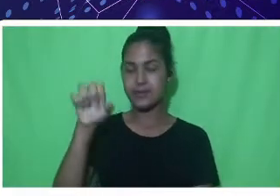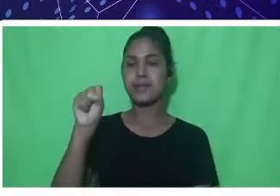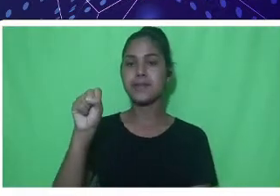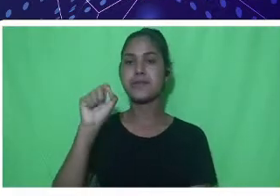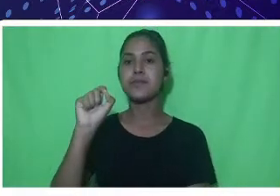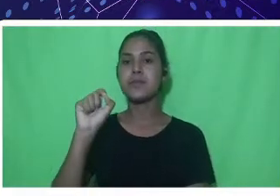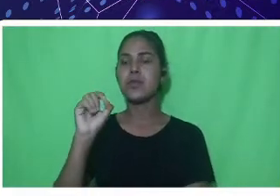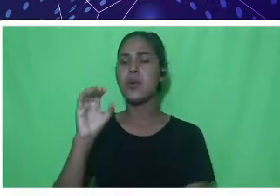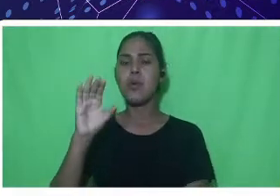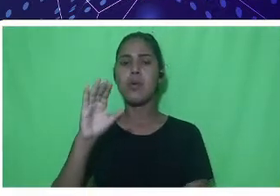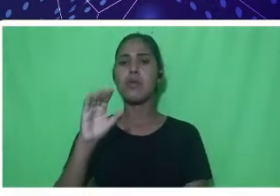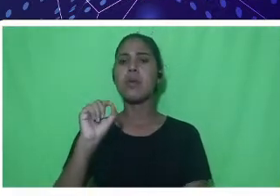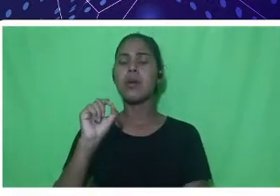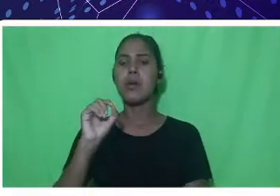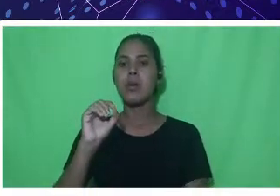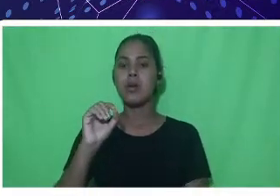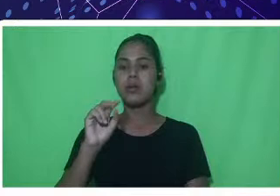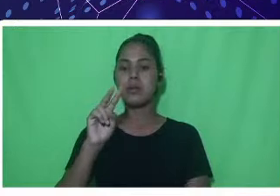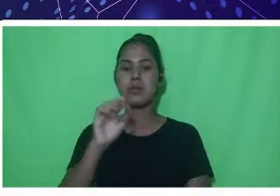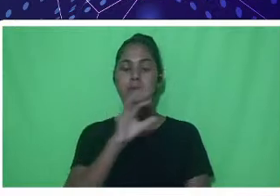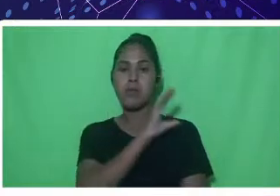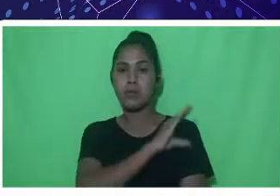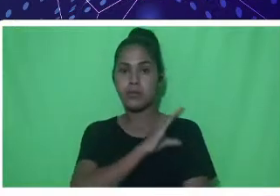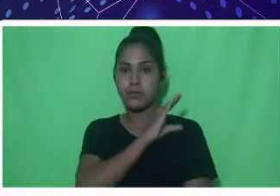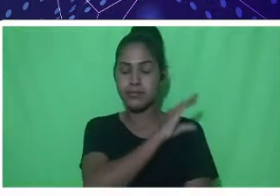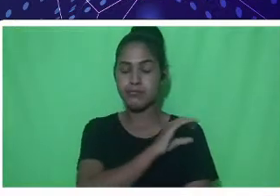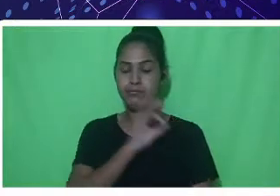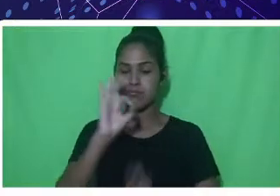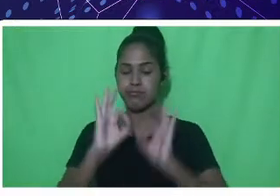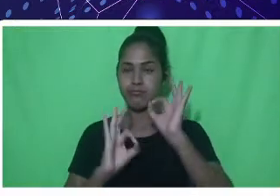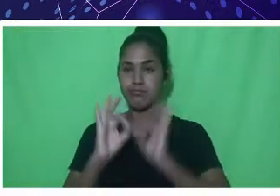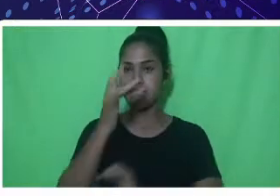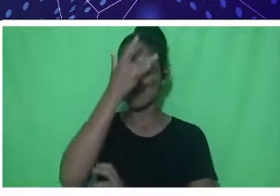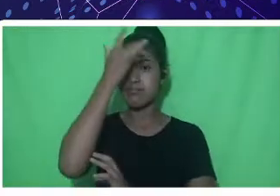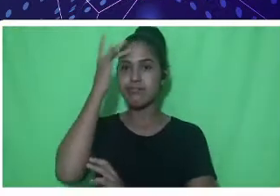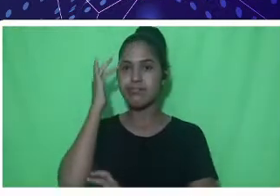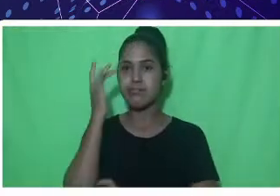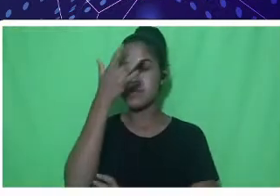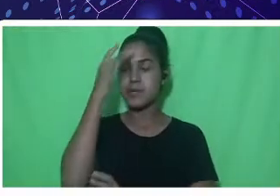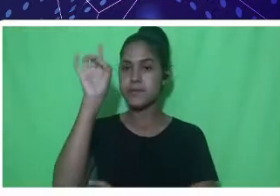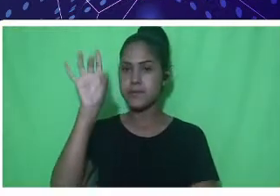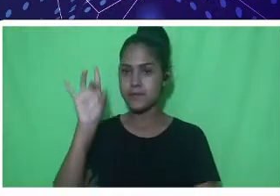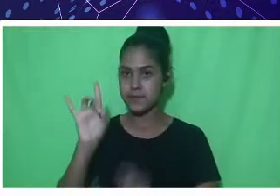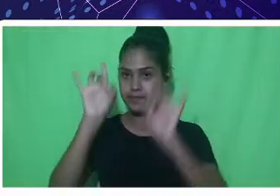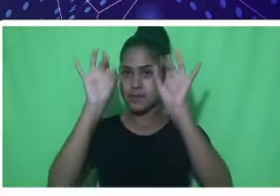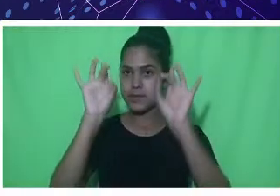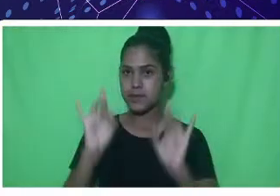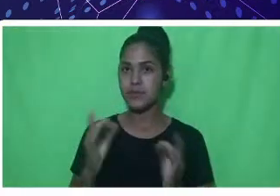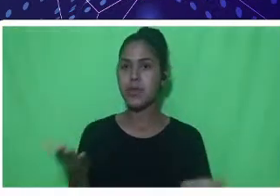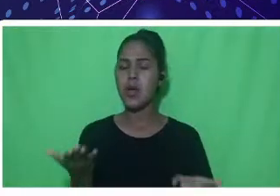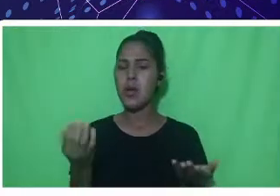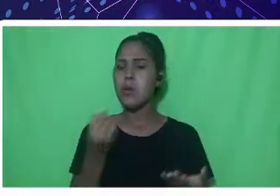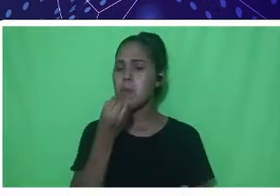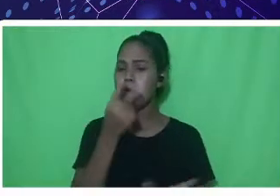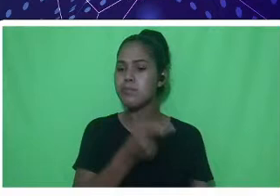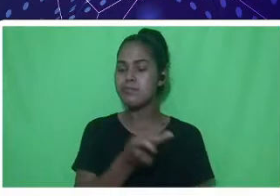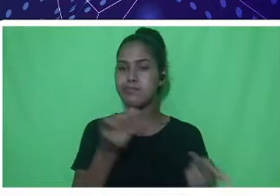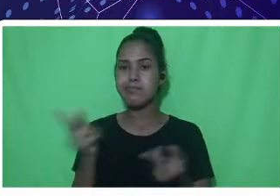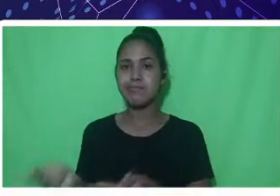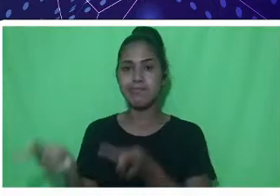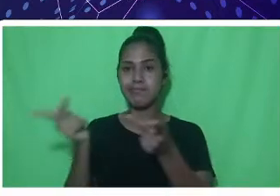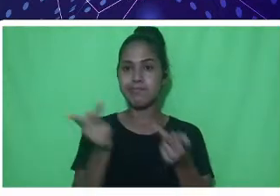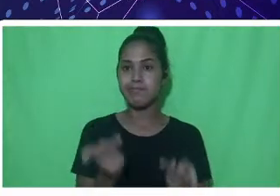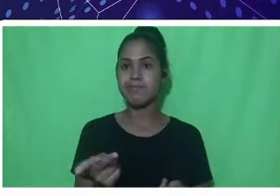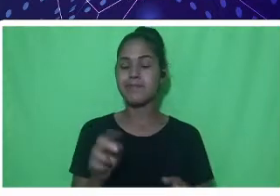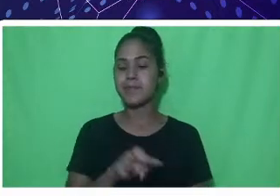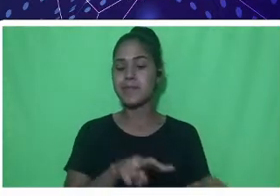pessoas com necessidades especiais e para garantir a acessibilidade deste evento da Semana do Acolhimento, irei fazer minha audiodescrição.